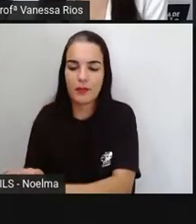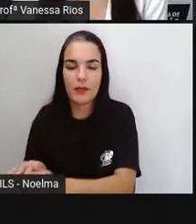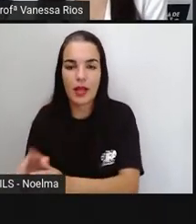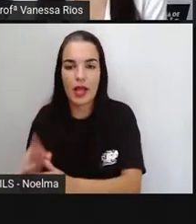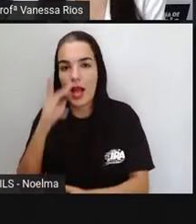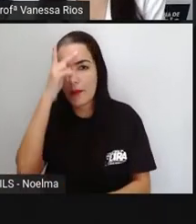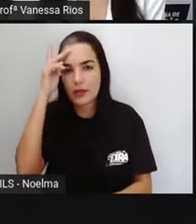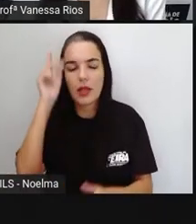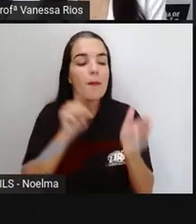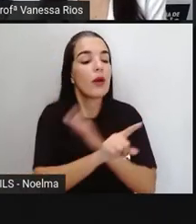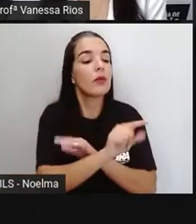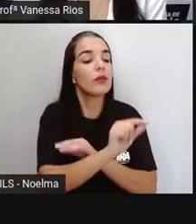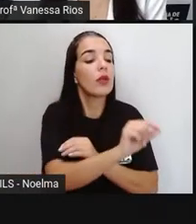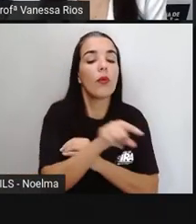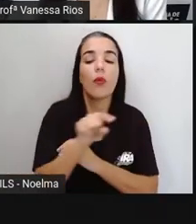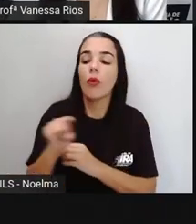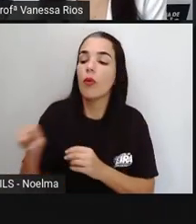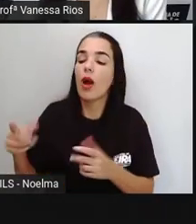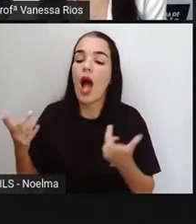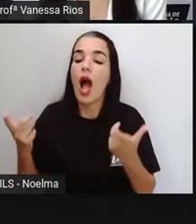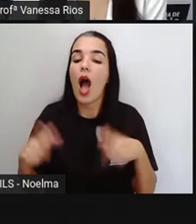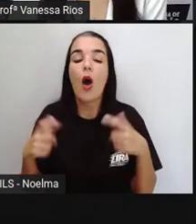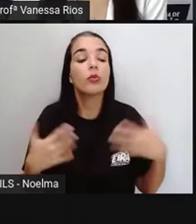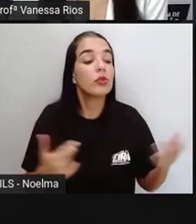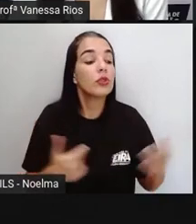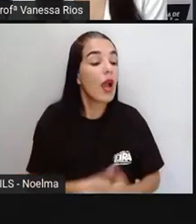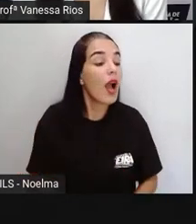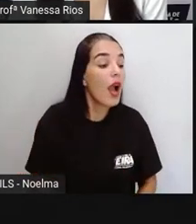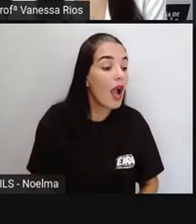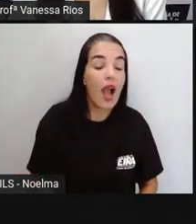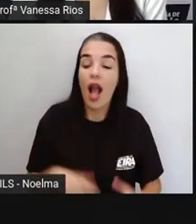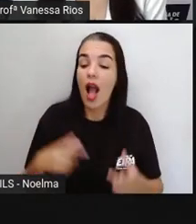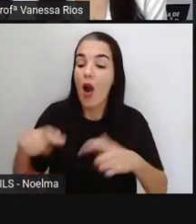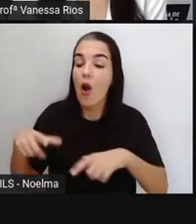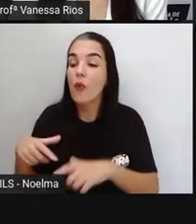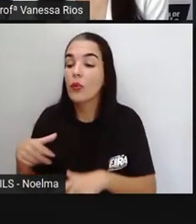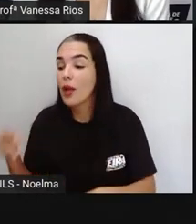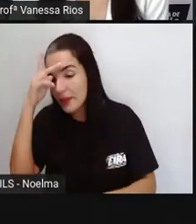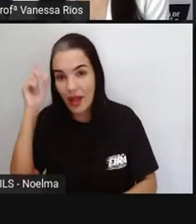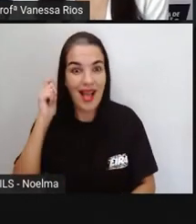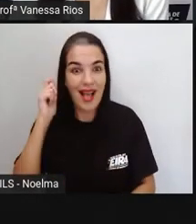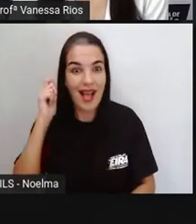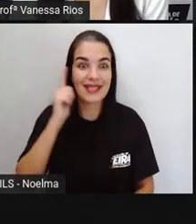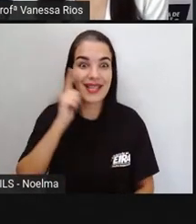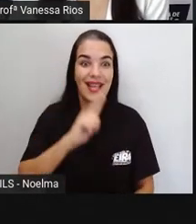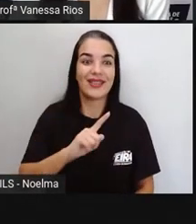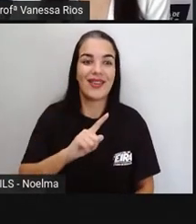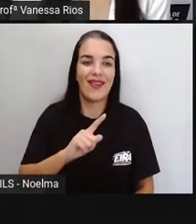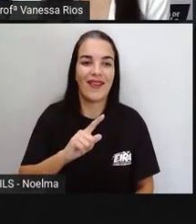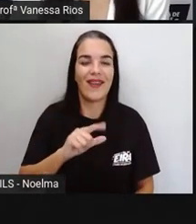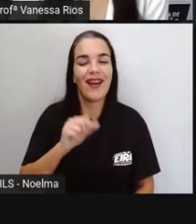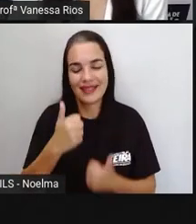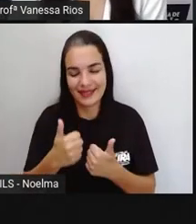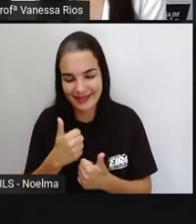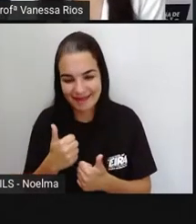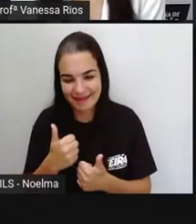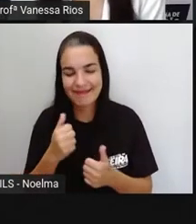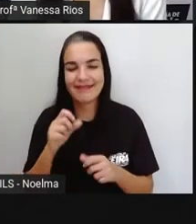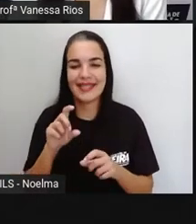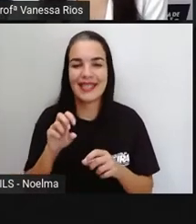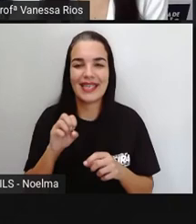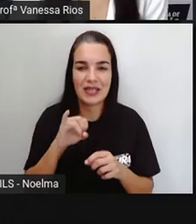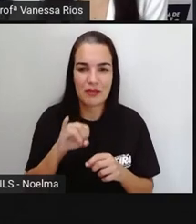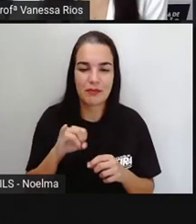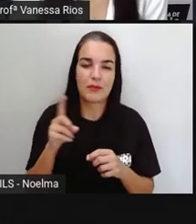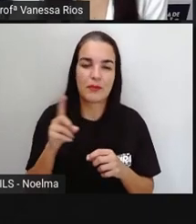ele pergunta o outro jogador com quem ficou o objeto. Se a pessoa acertar, os papéis são invertidos. Se não,